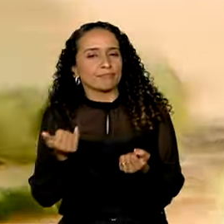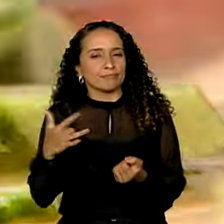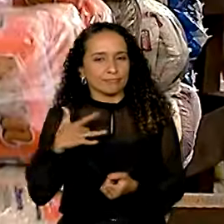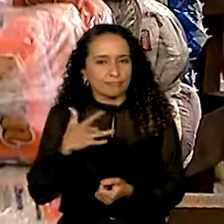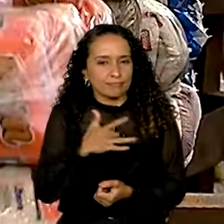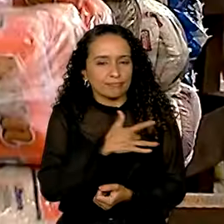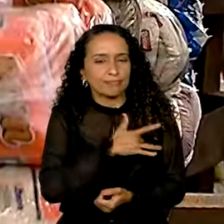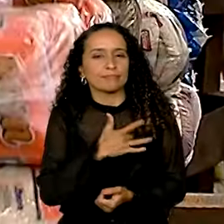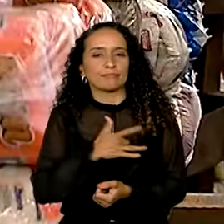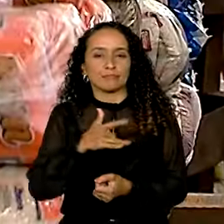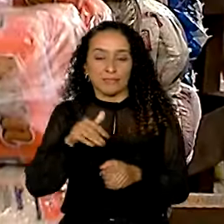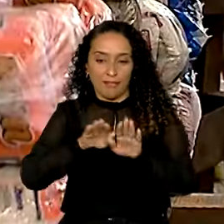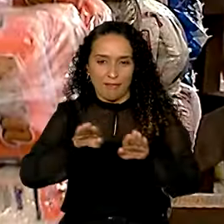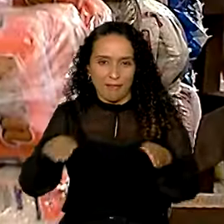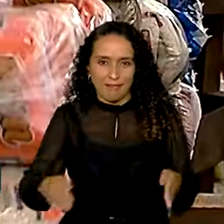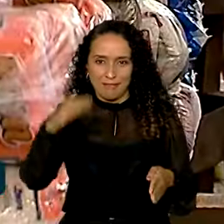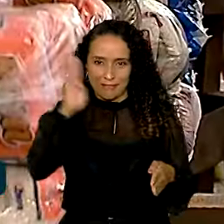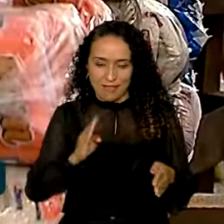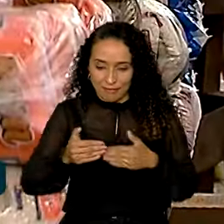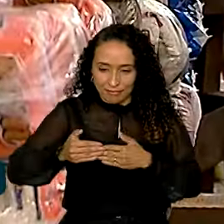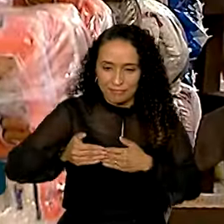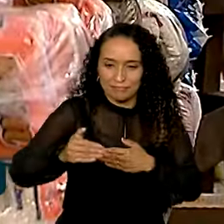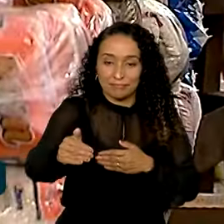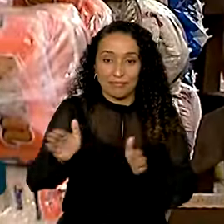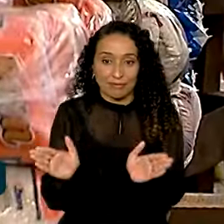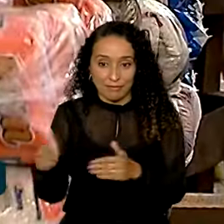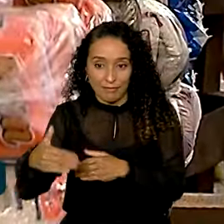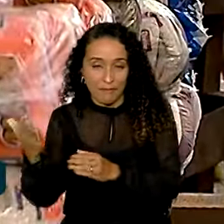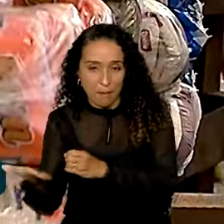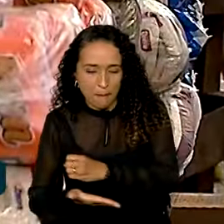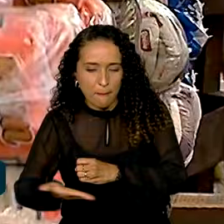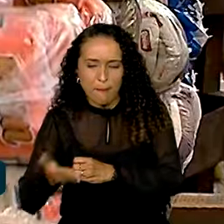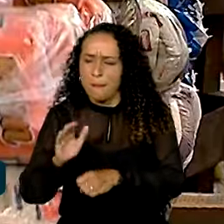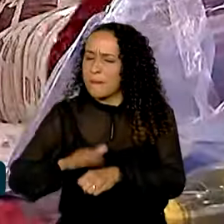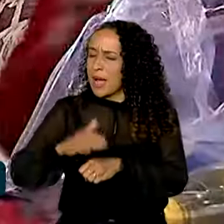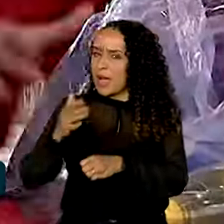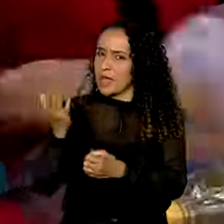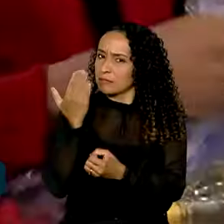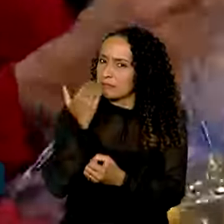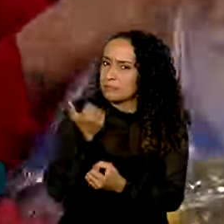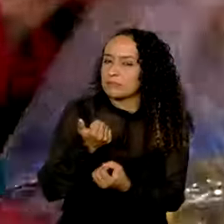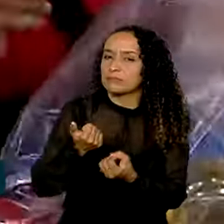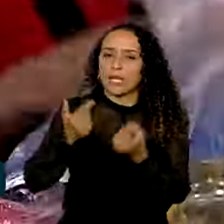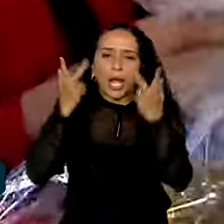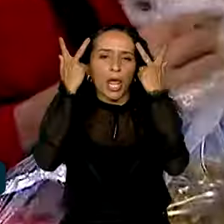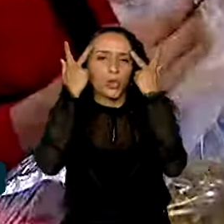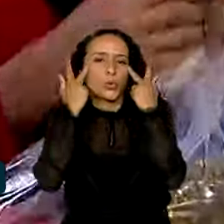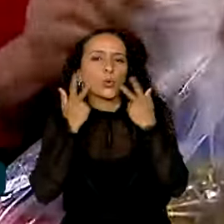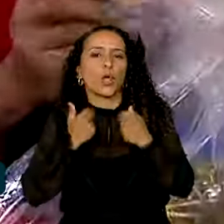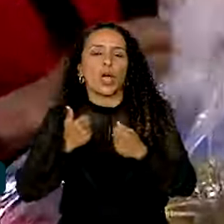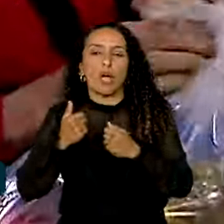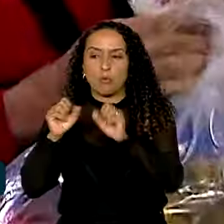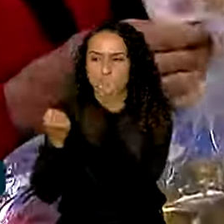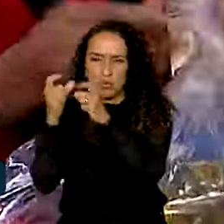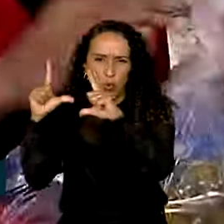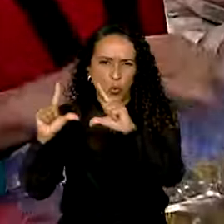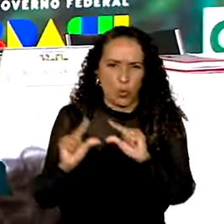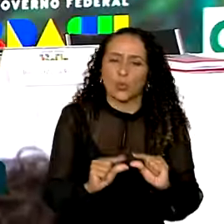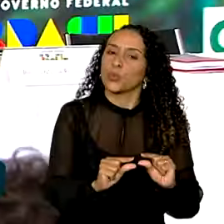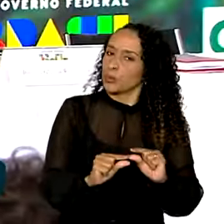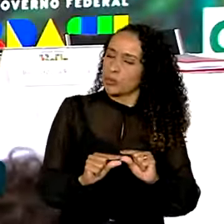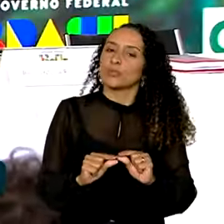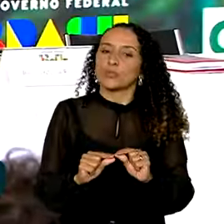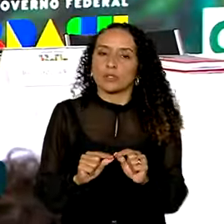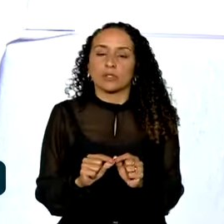brasileiros. A partir de agora, a cesta básica deverá ter mais alimentos in natura e menos ultraprocessados.